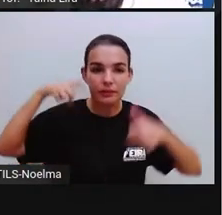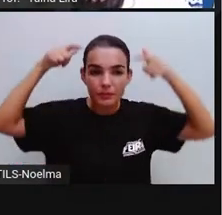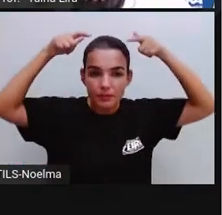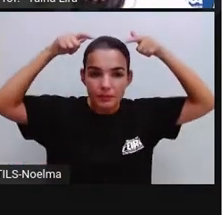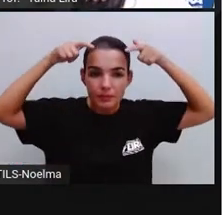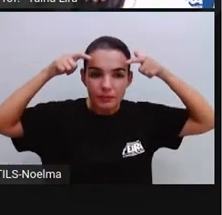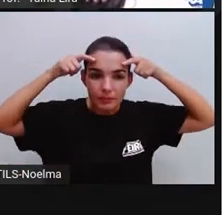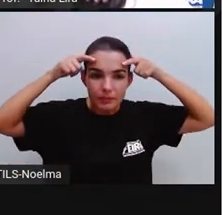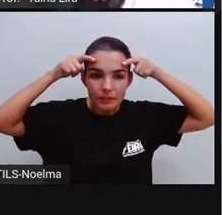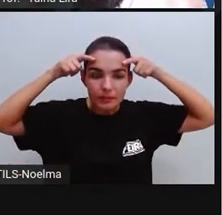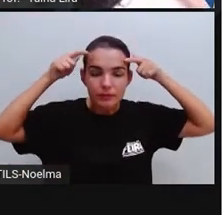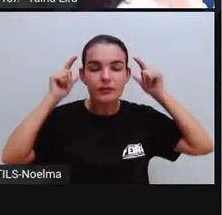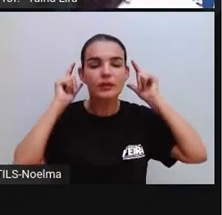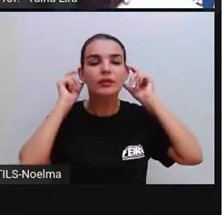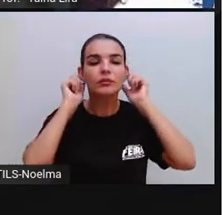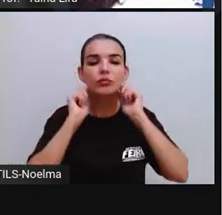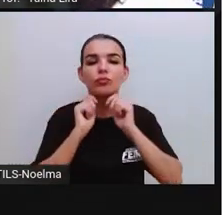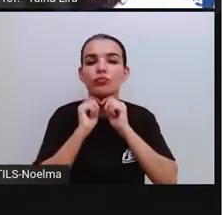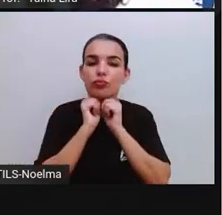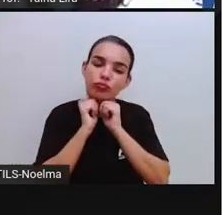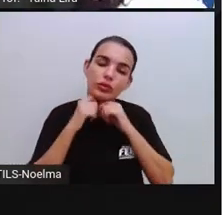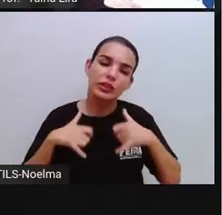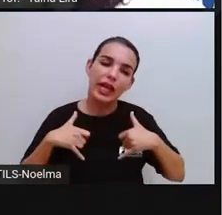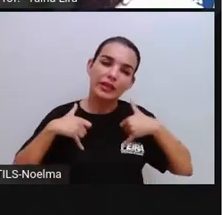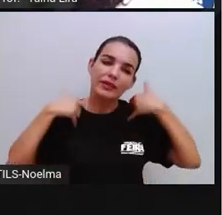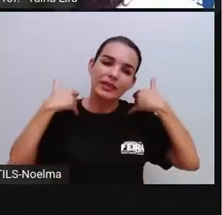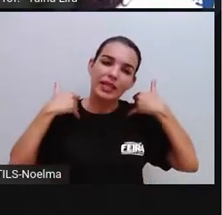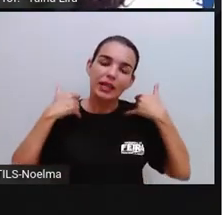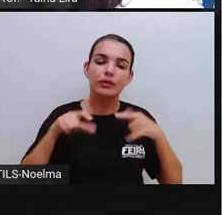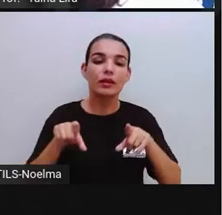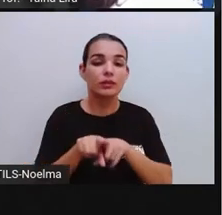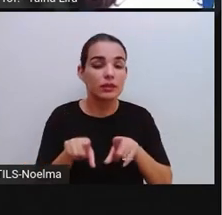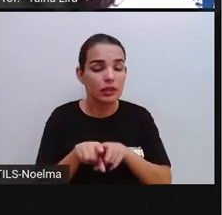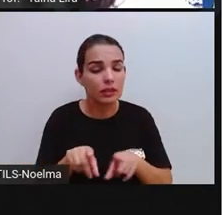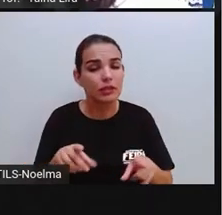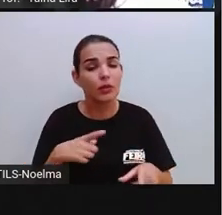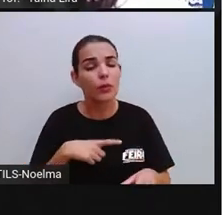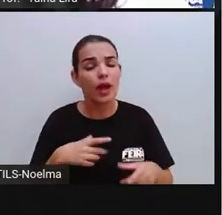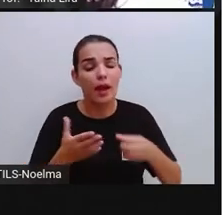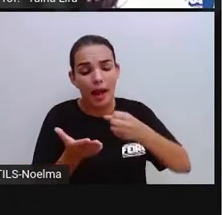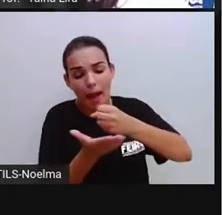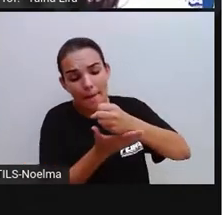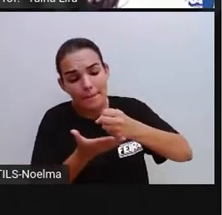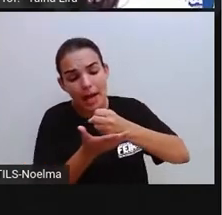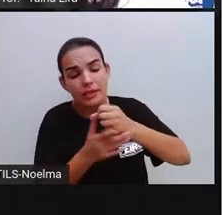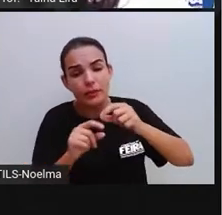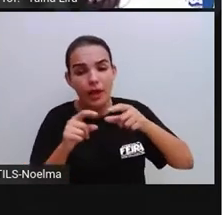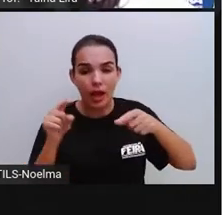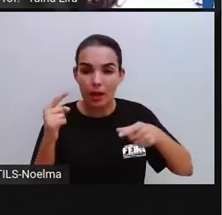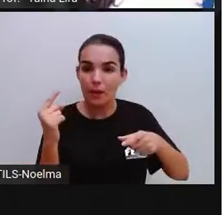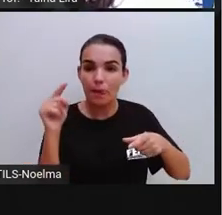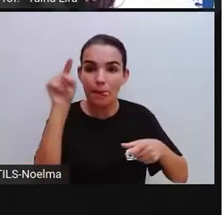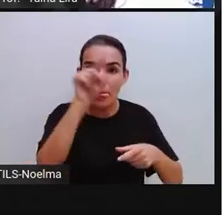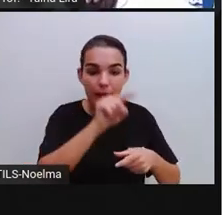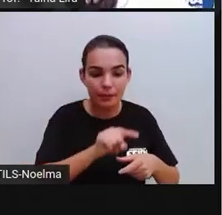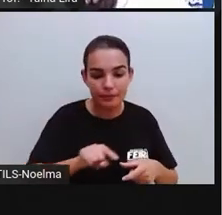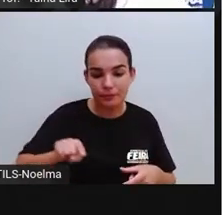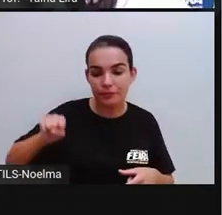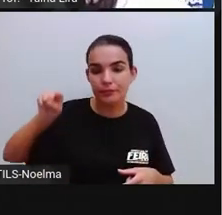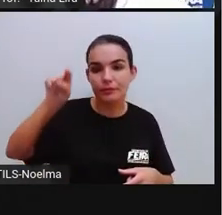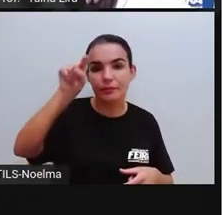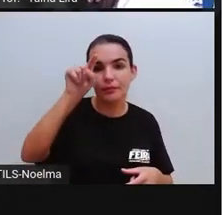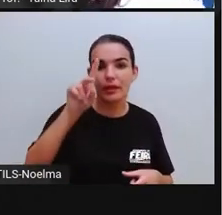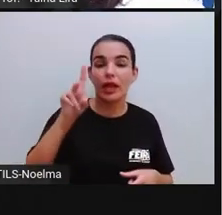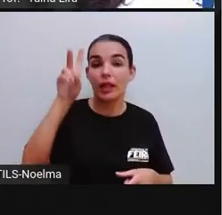E o cone, ele também tem um formato arredondado aqui embaixo, ó. Ele lembra o cone do